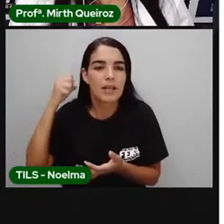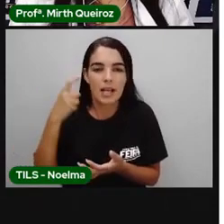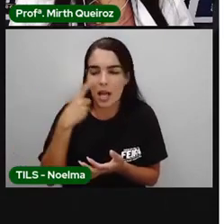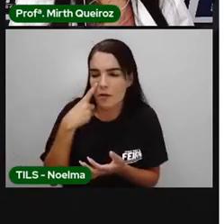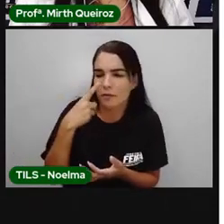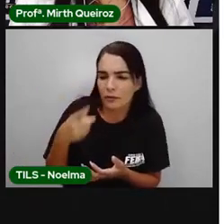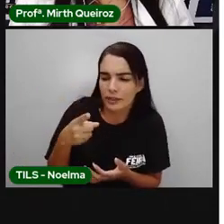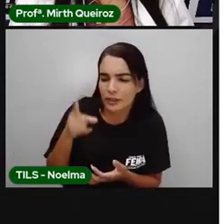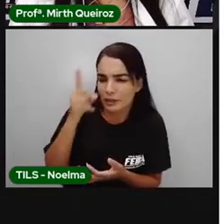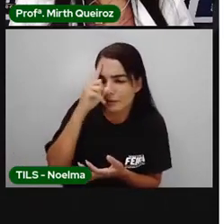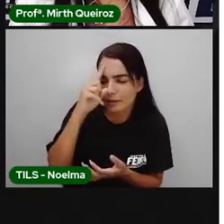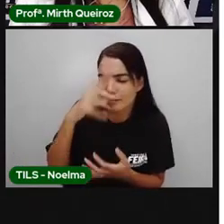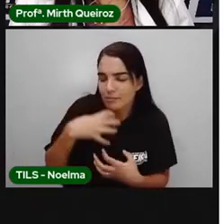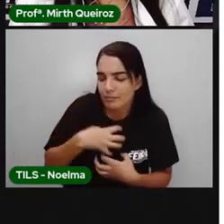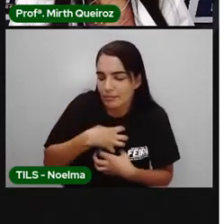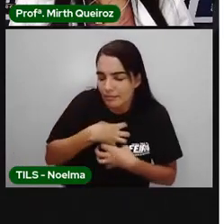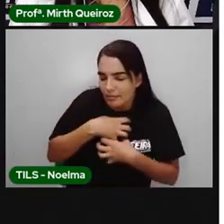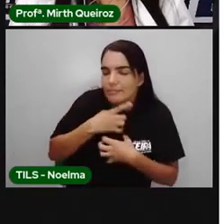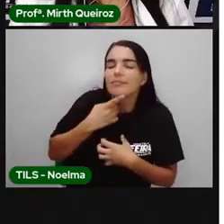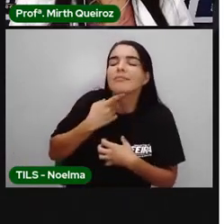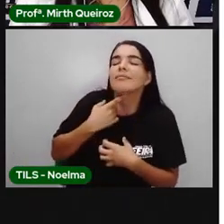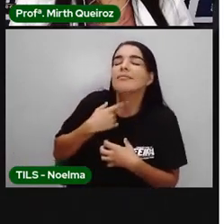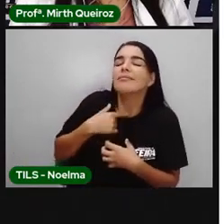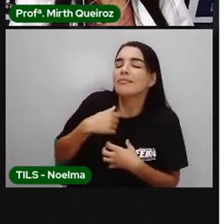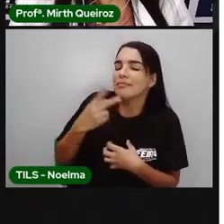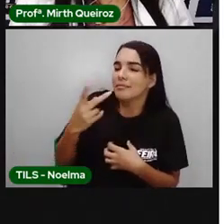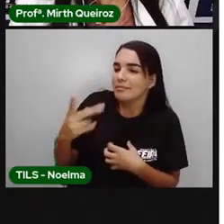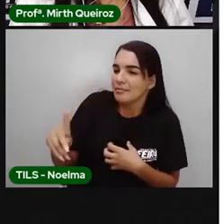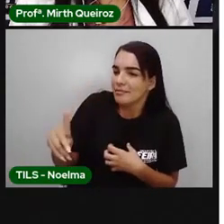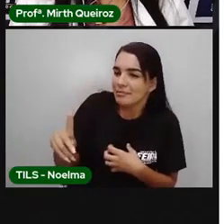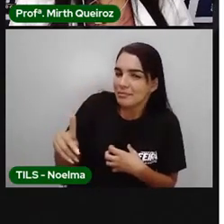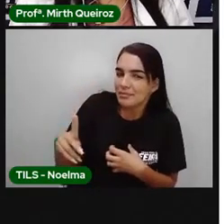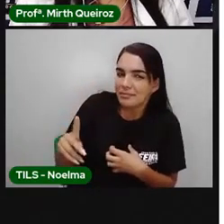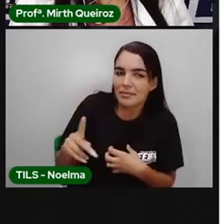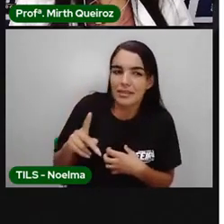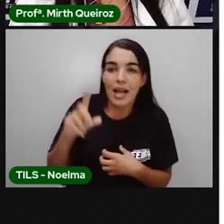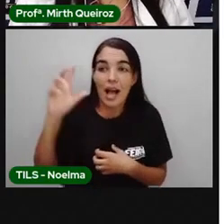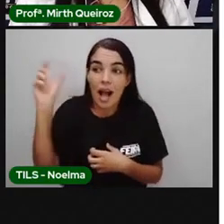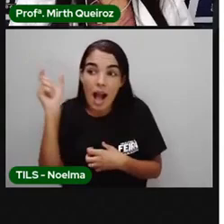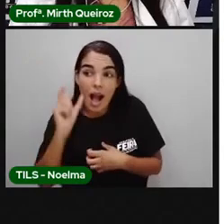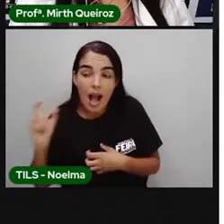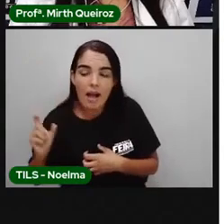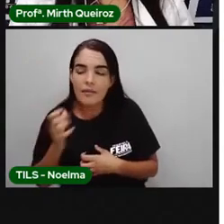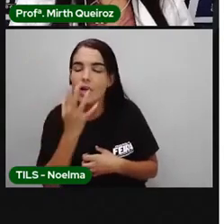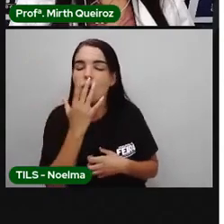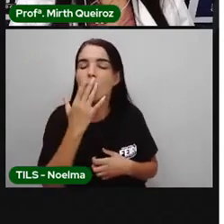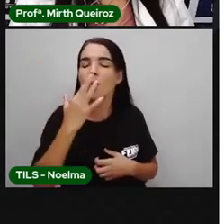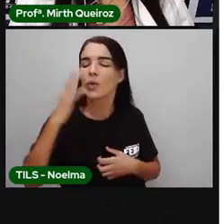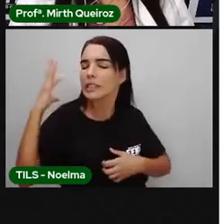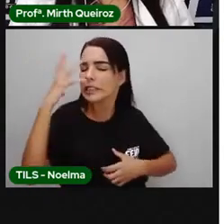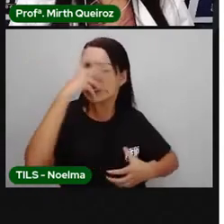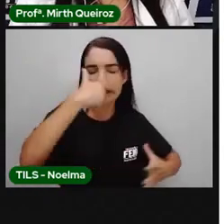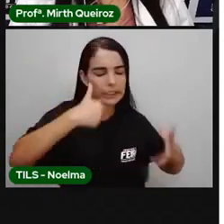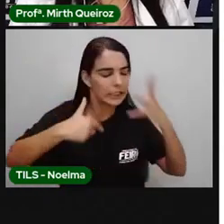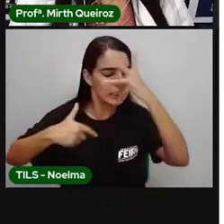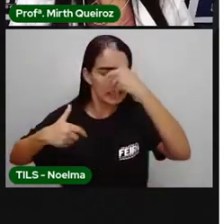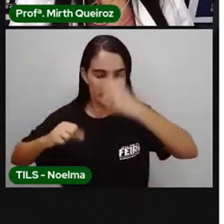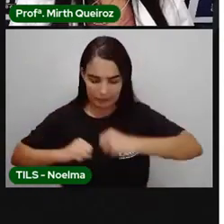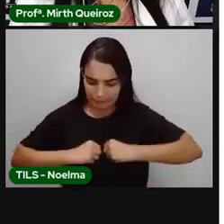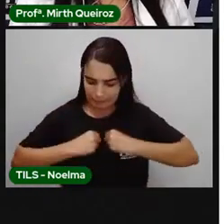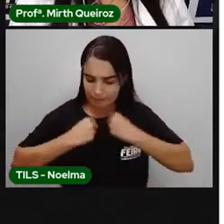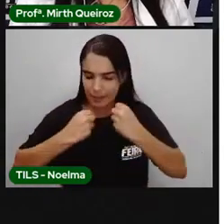veja, minha alma deseja se viver seus tons. África, de cores garridas, gente